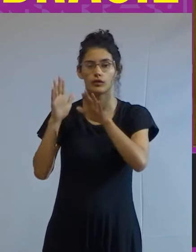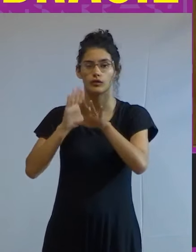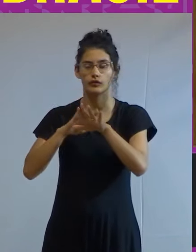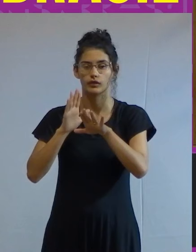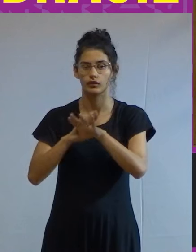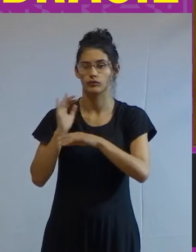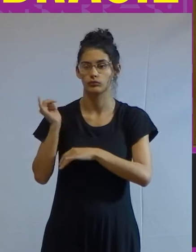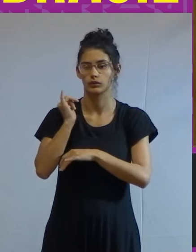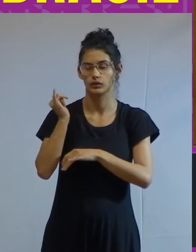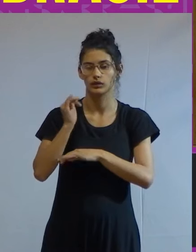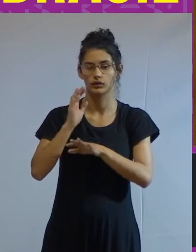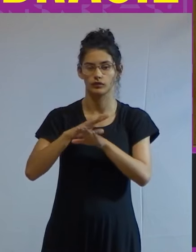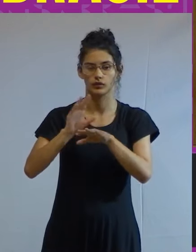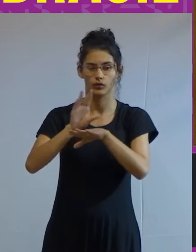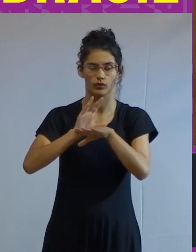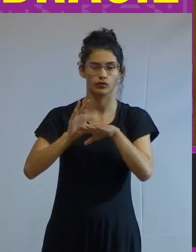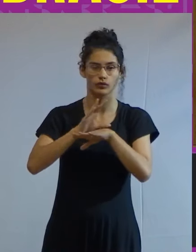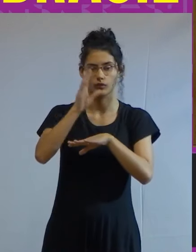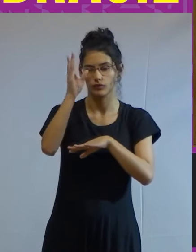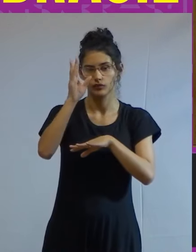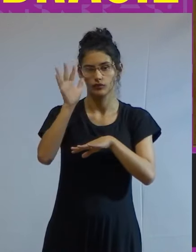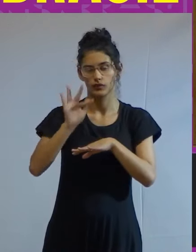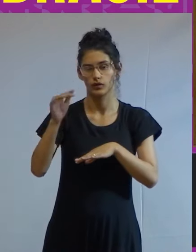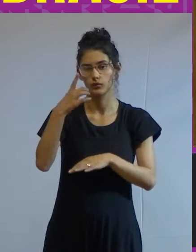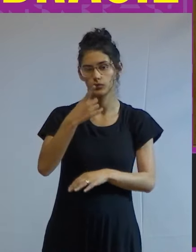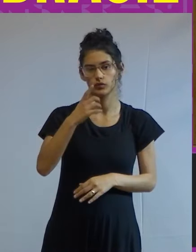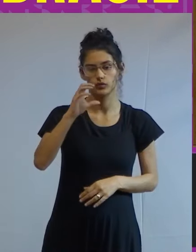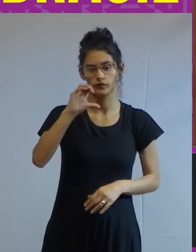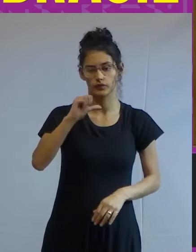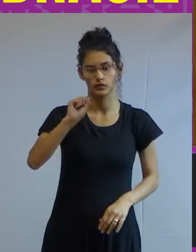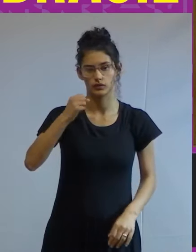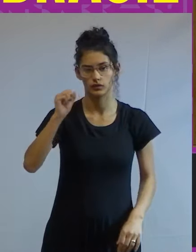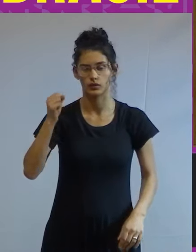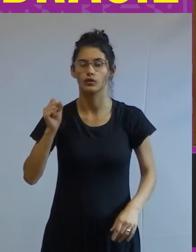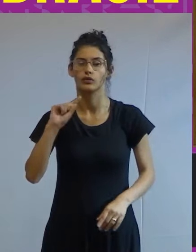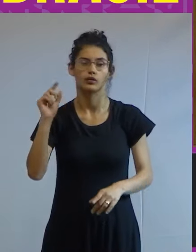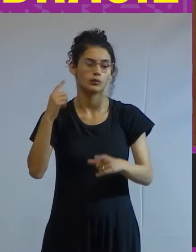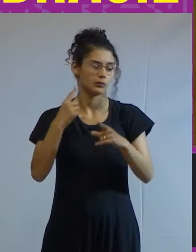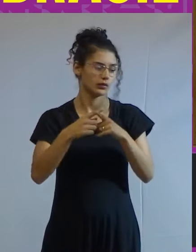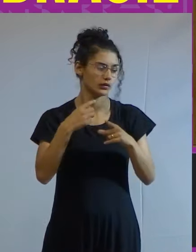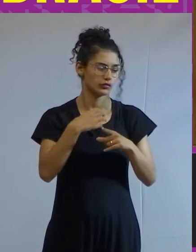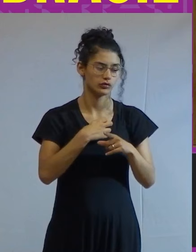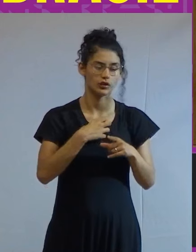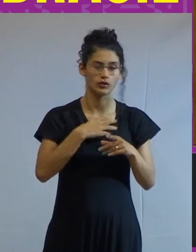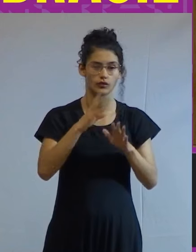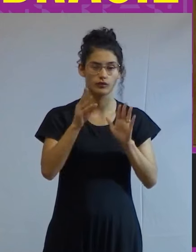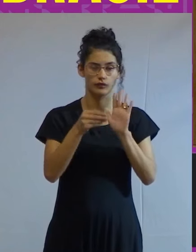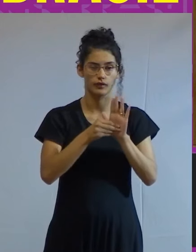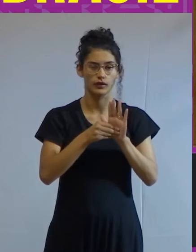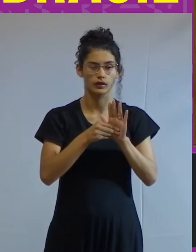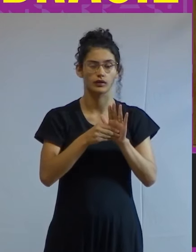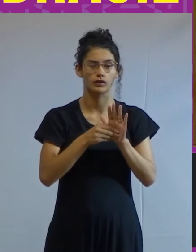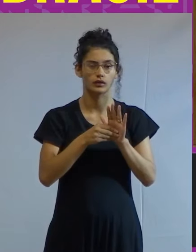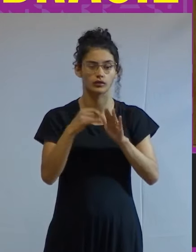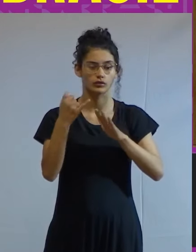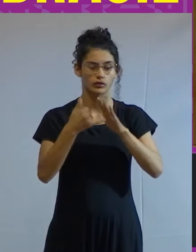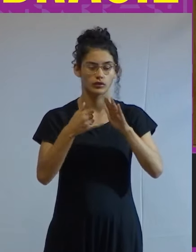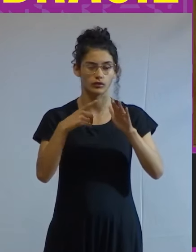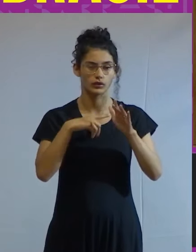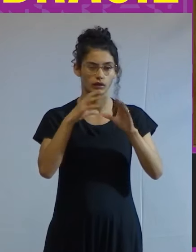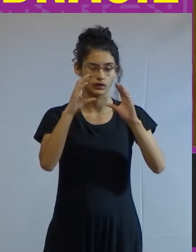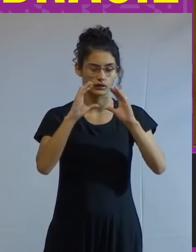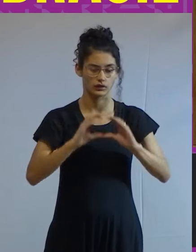valer a constituição federal de 1988 não por acaso apelidada de constituição